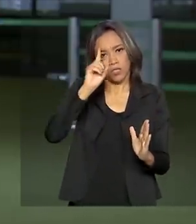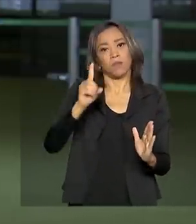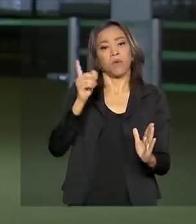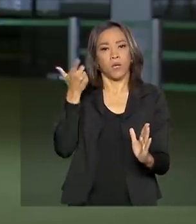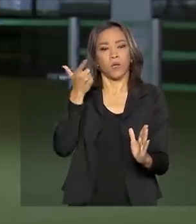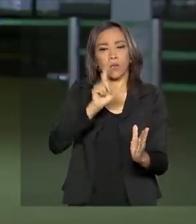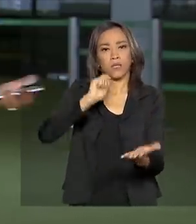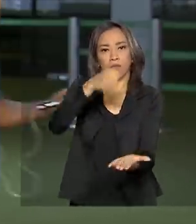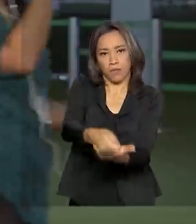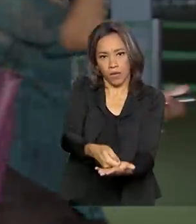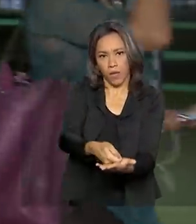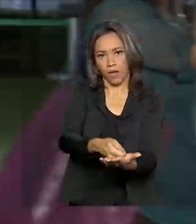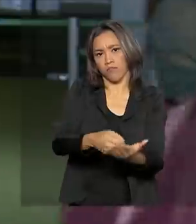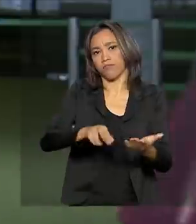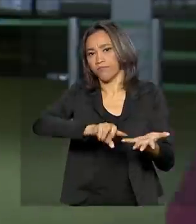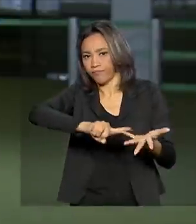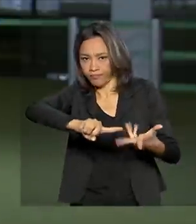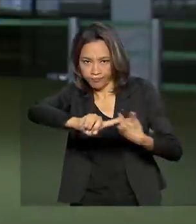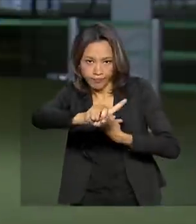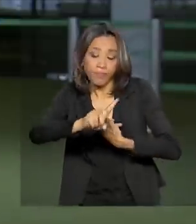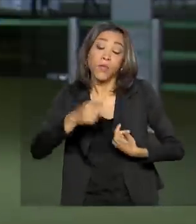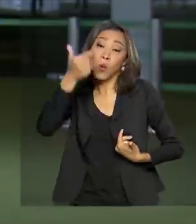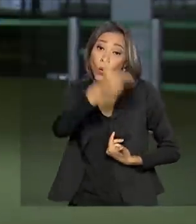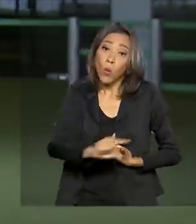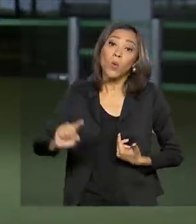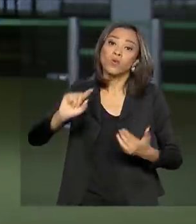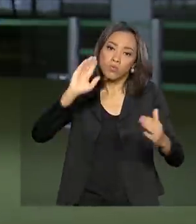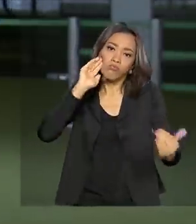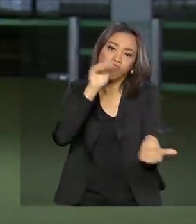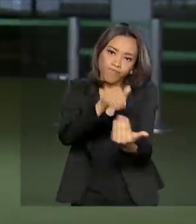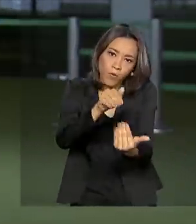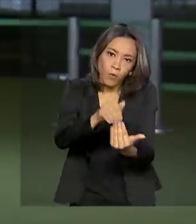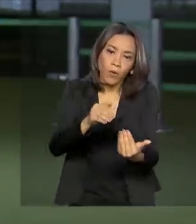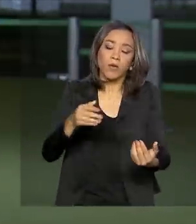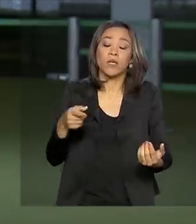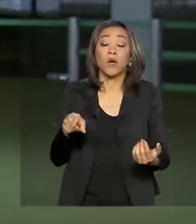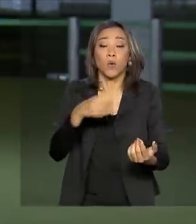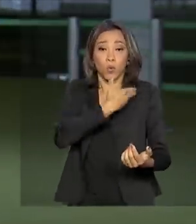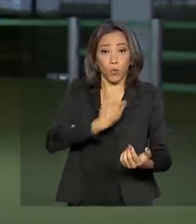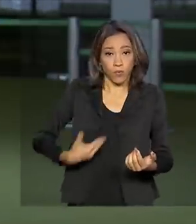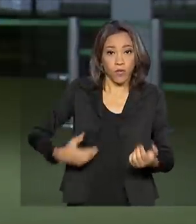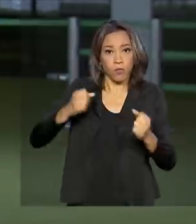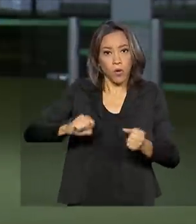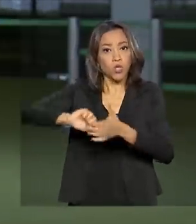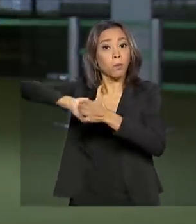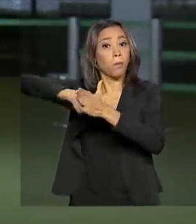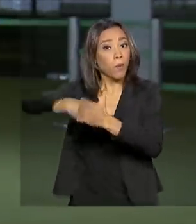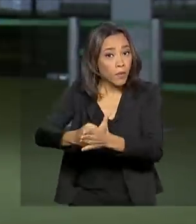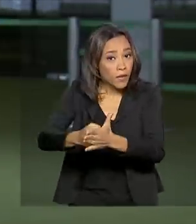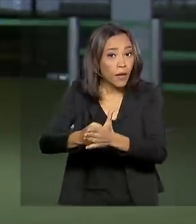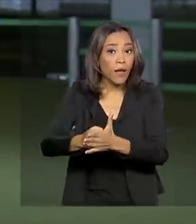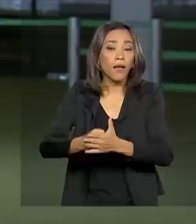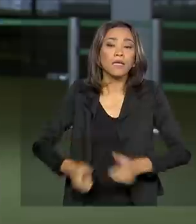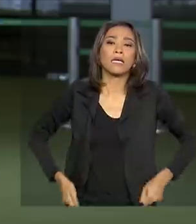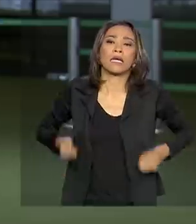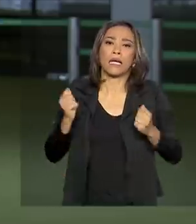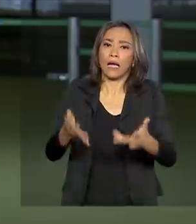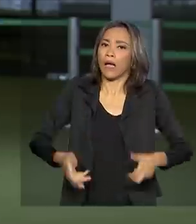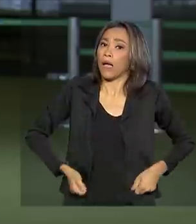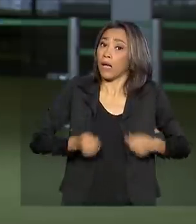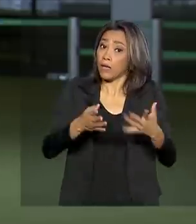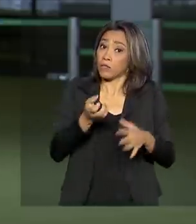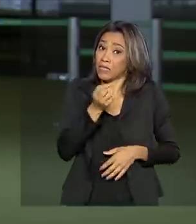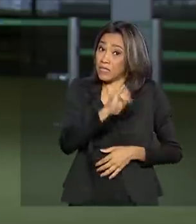despesas. Outro ponto ainda do acordo, o governo poderá bloquear a execução de despesas previstas caso as